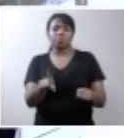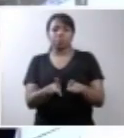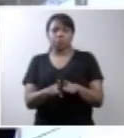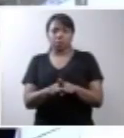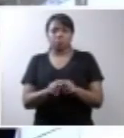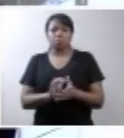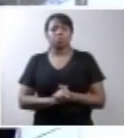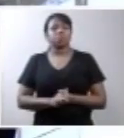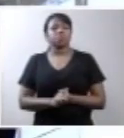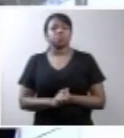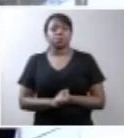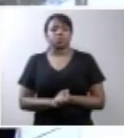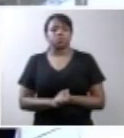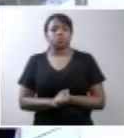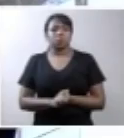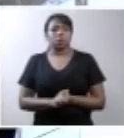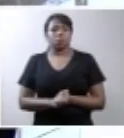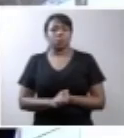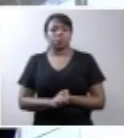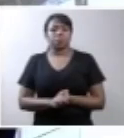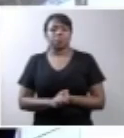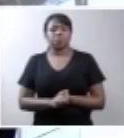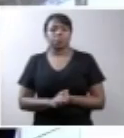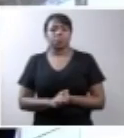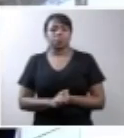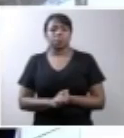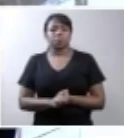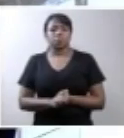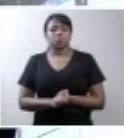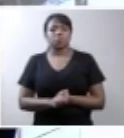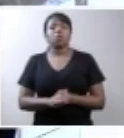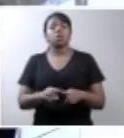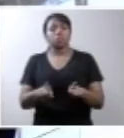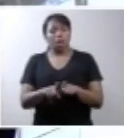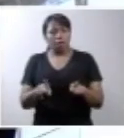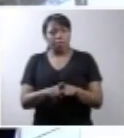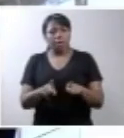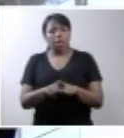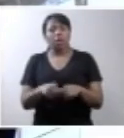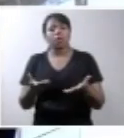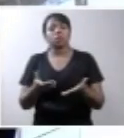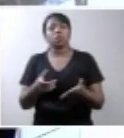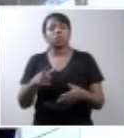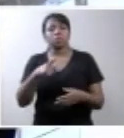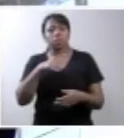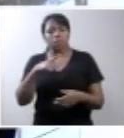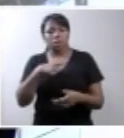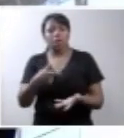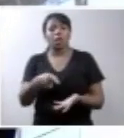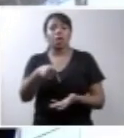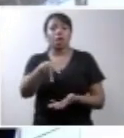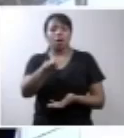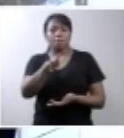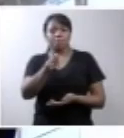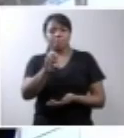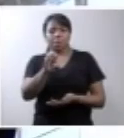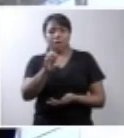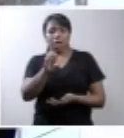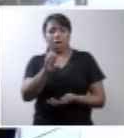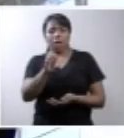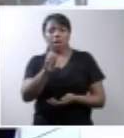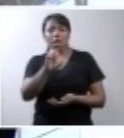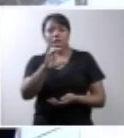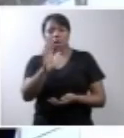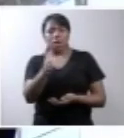O CIUR, a gravidez gemelar. Placenta prévia, descolamento prematuro da placenta, pré